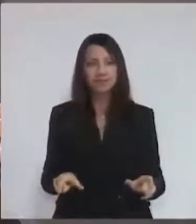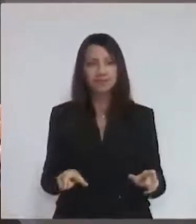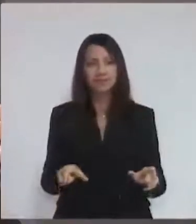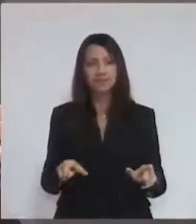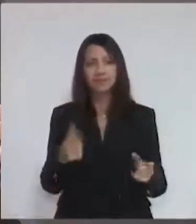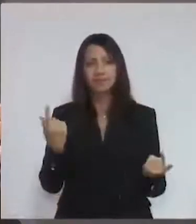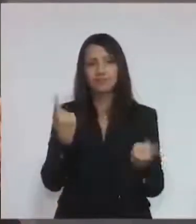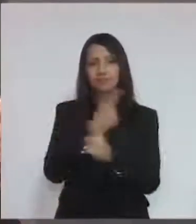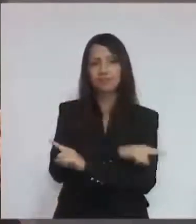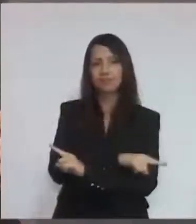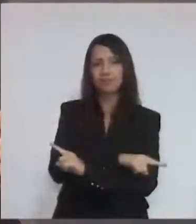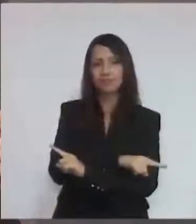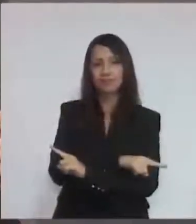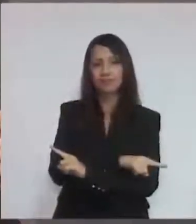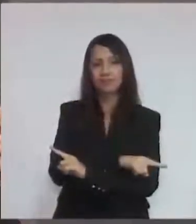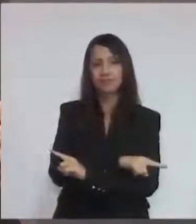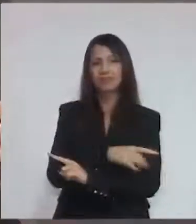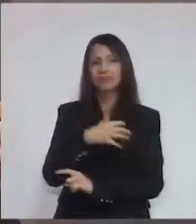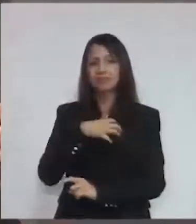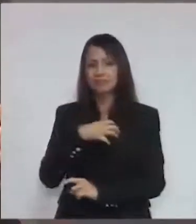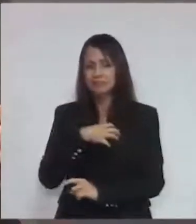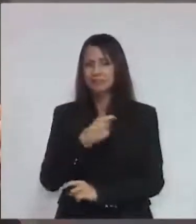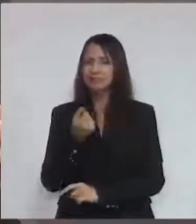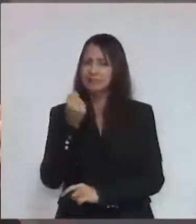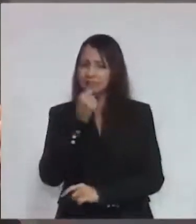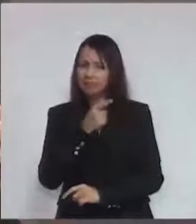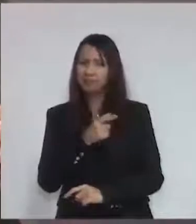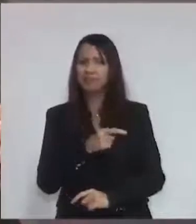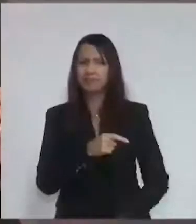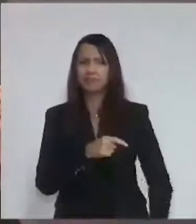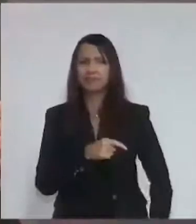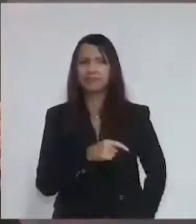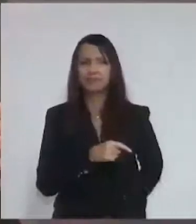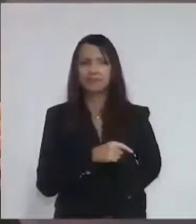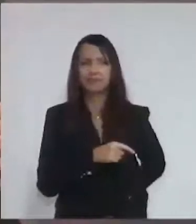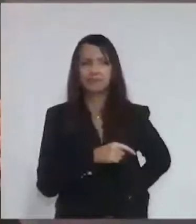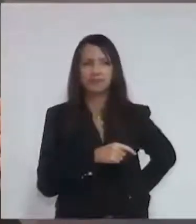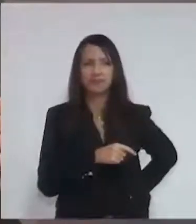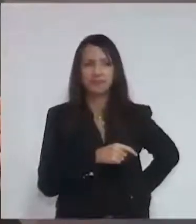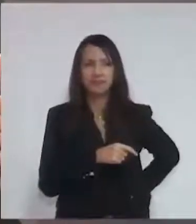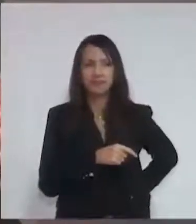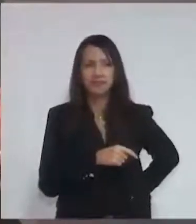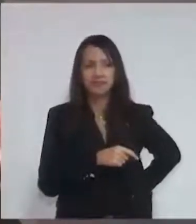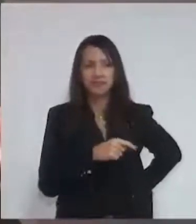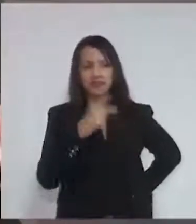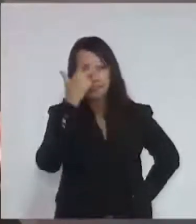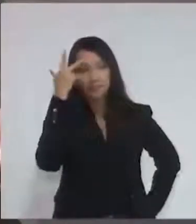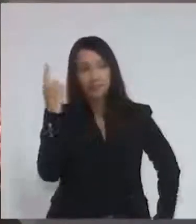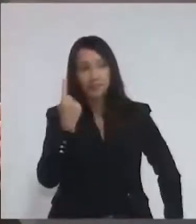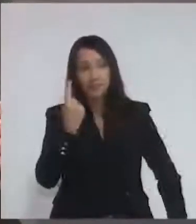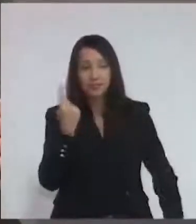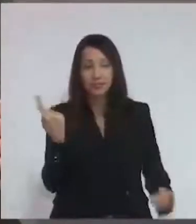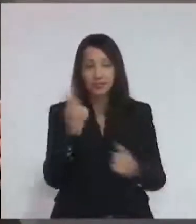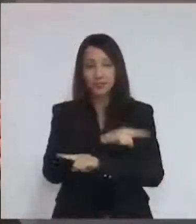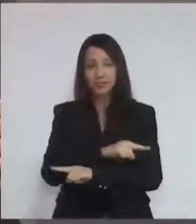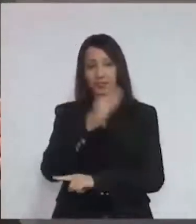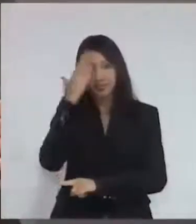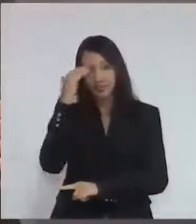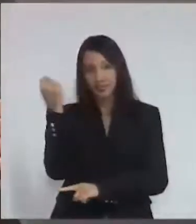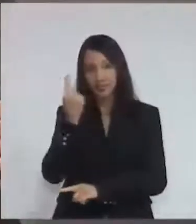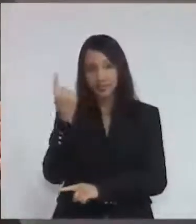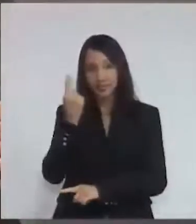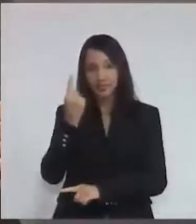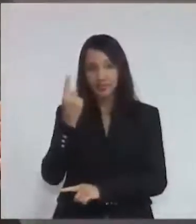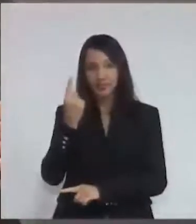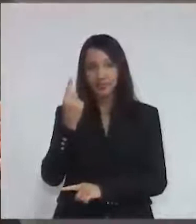oposição. jamais da situação. Engraçado. As pessoas da oposição sabem primeiro do que os vereadores da